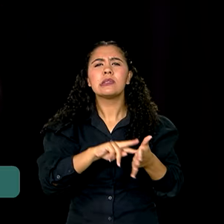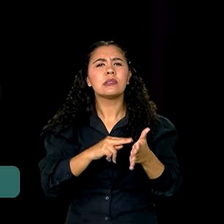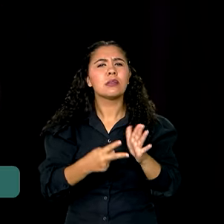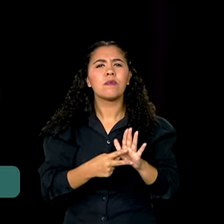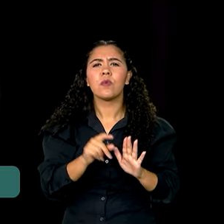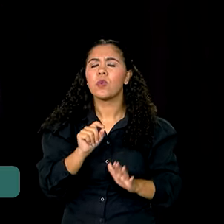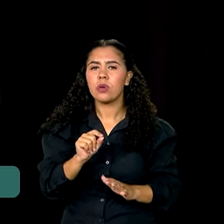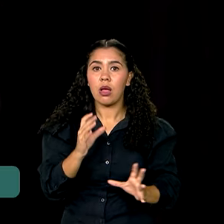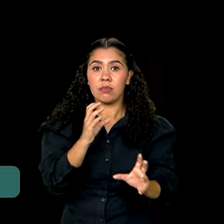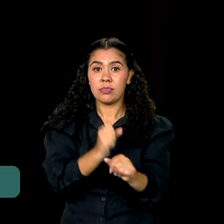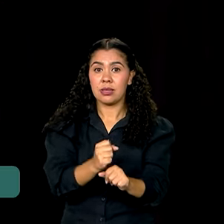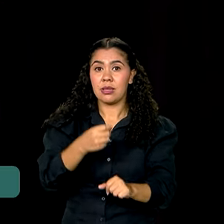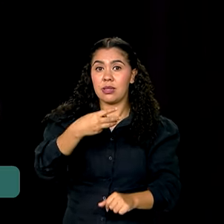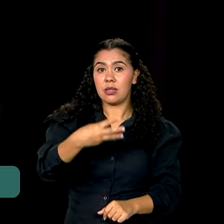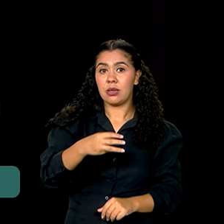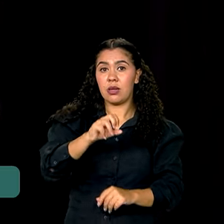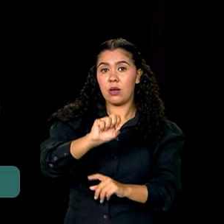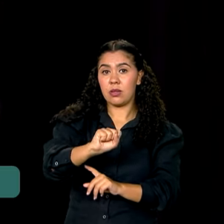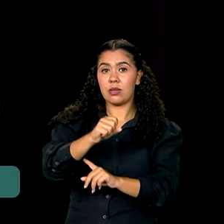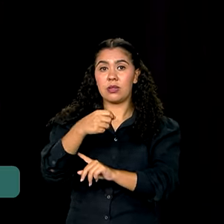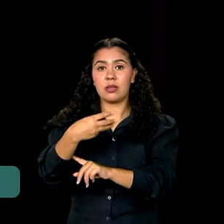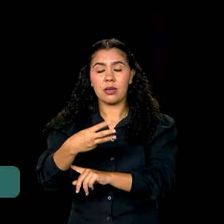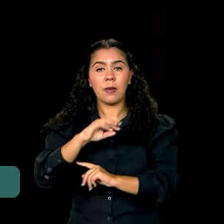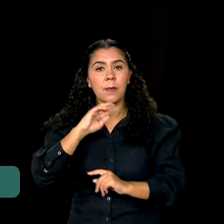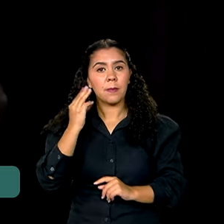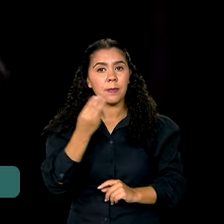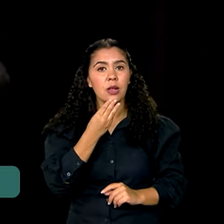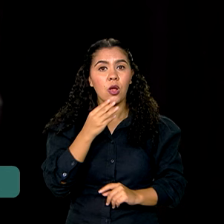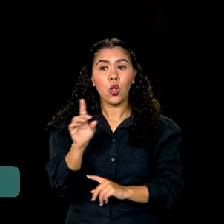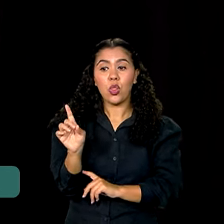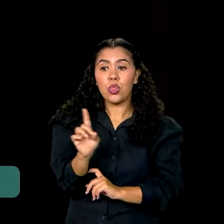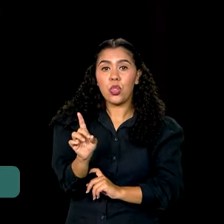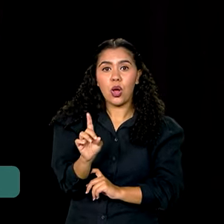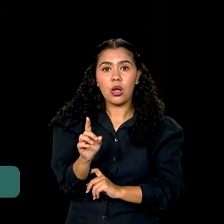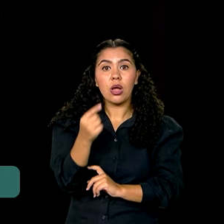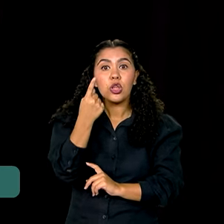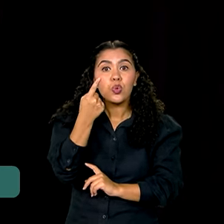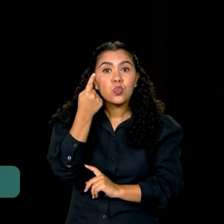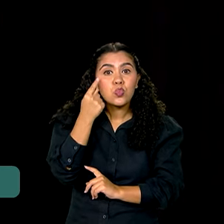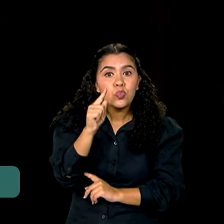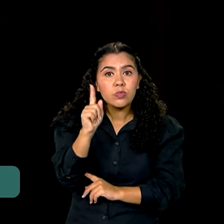383 milhões de dólares por dia.